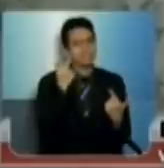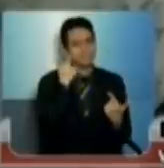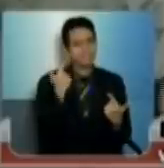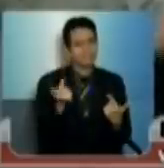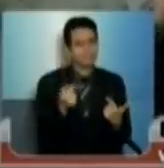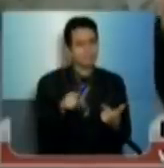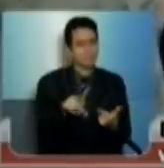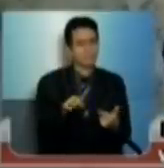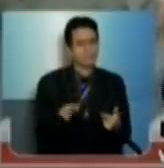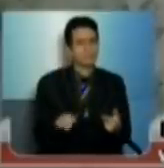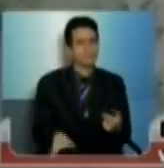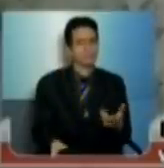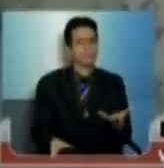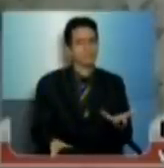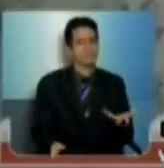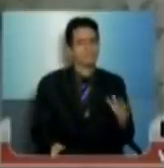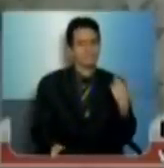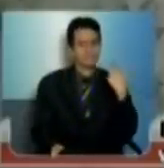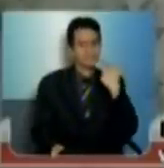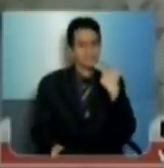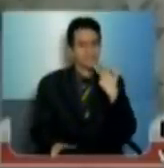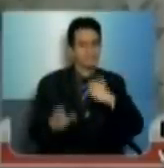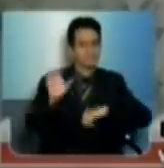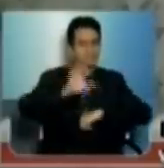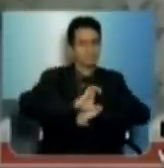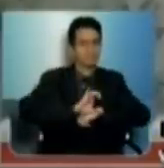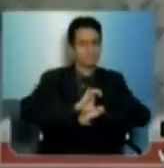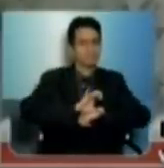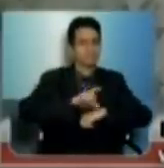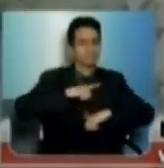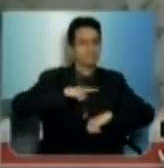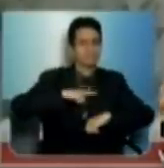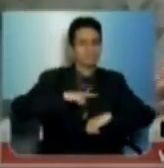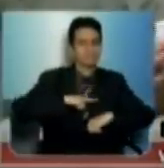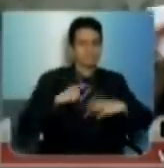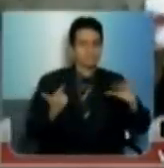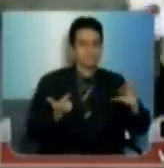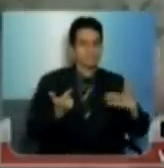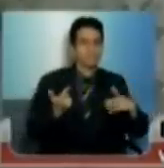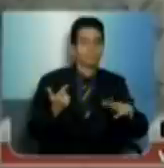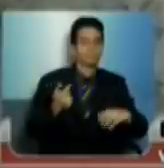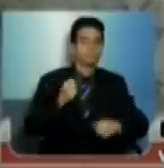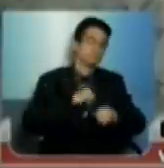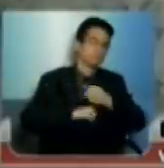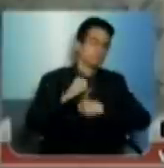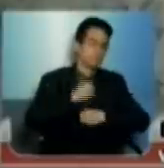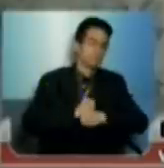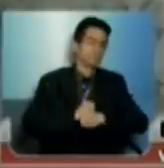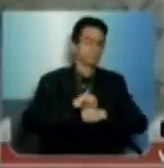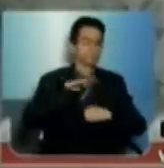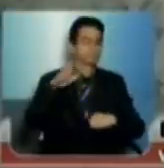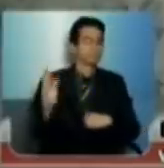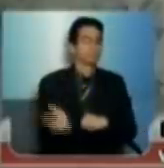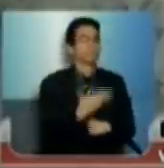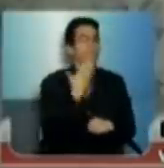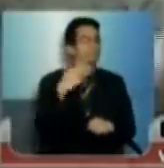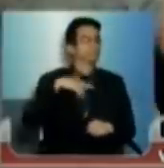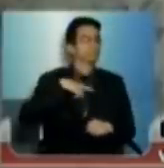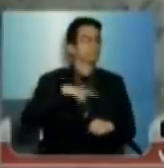esse direito aos professores da rede estadual. E, no ano passado, nós conseguimos também, através de um